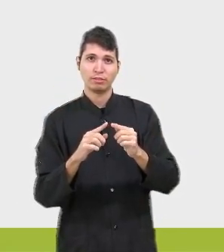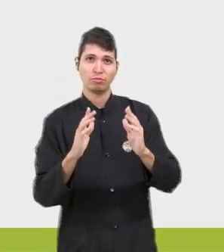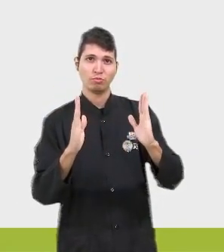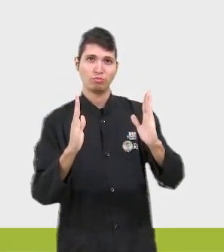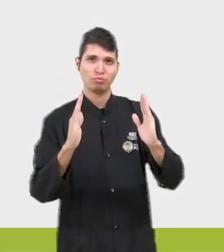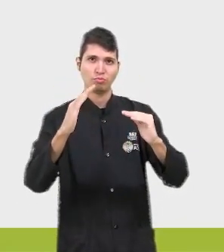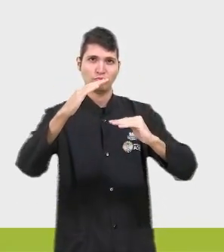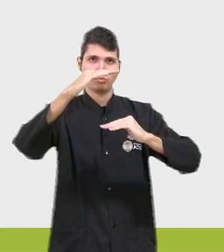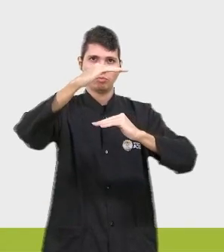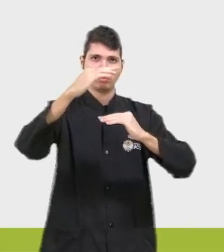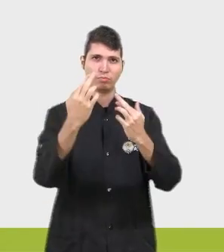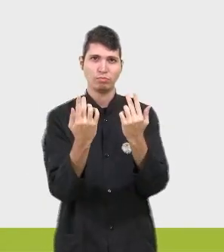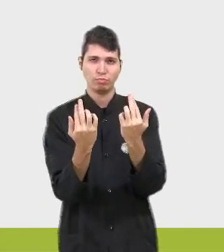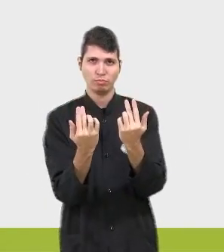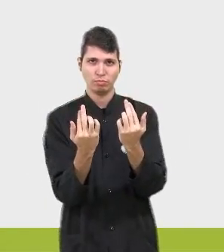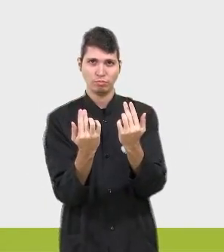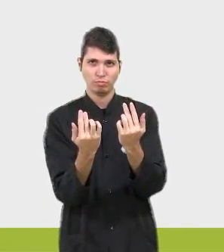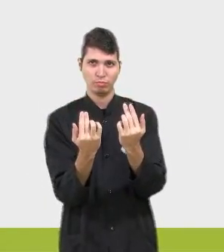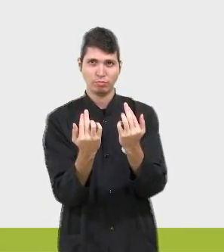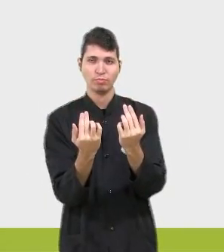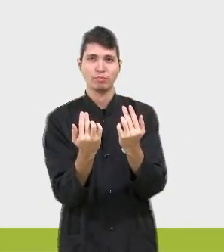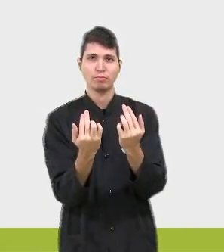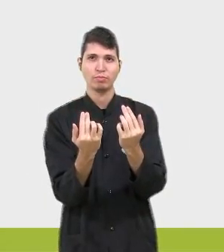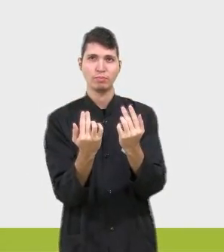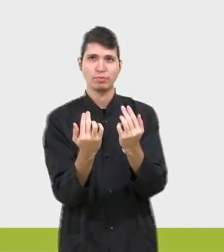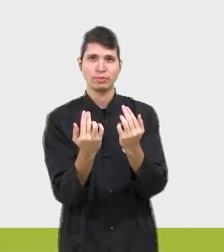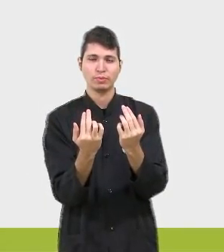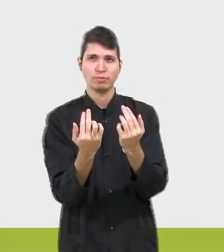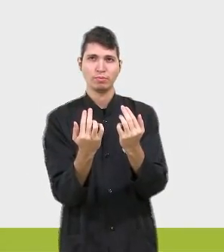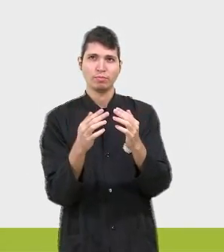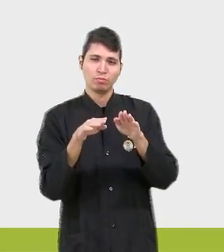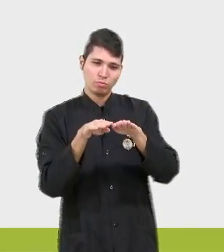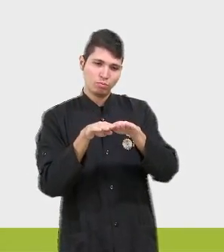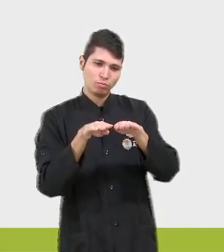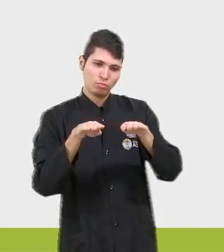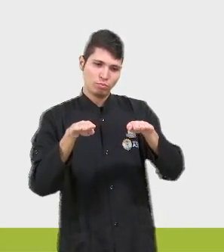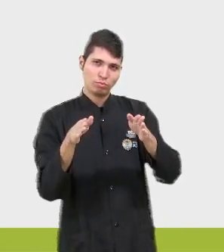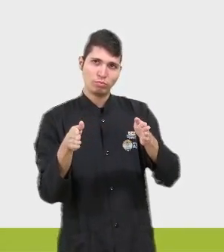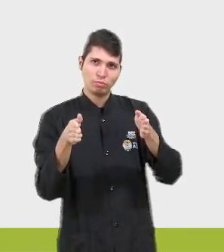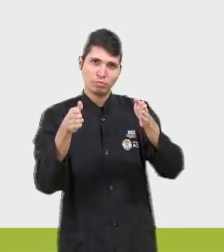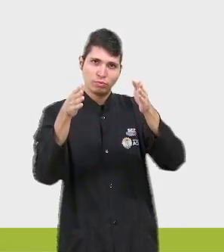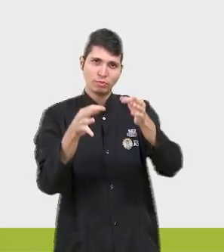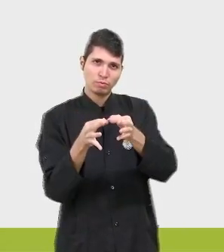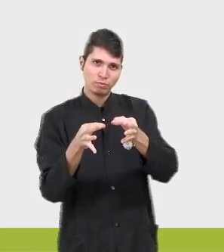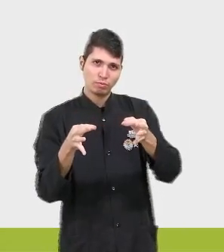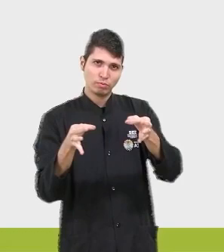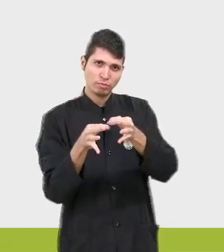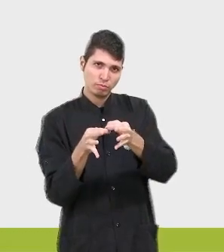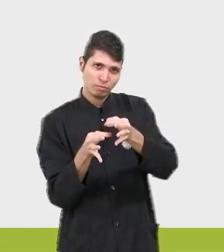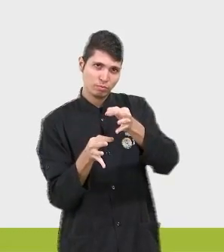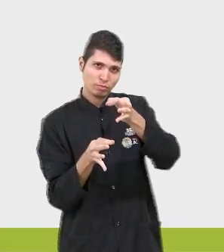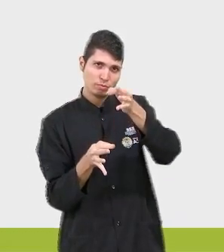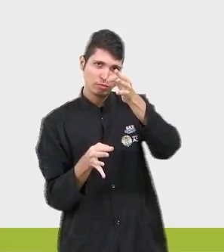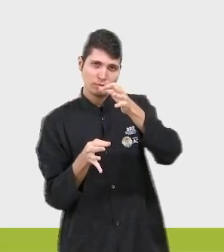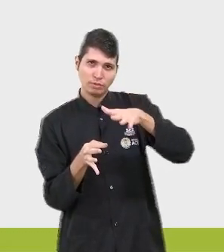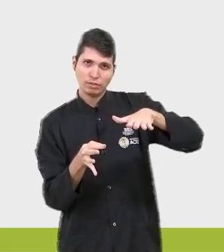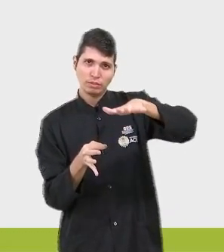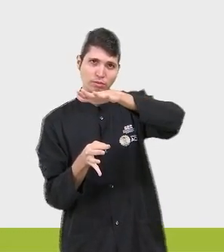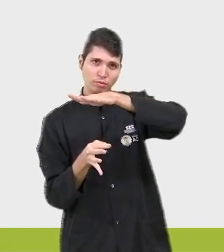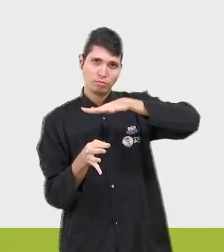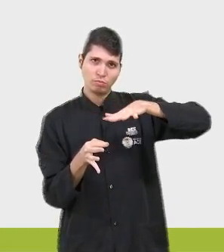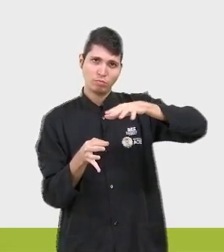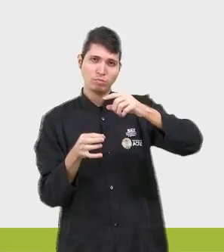iguais, né? Se você pensar que todos os ângulos são retos aqui, ó, você tem comprimento versus largura, ou simplesmente a área do quadrado,